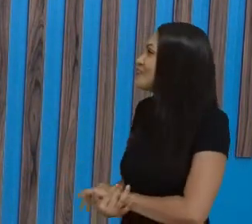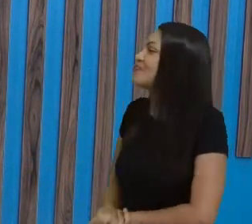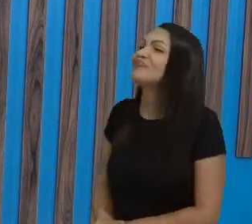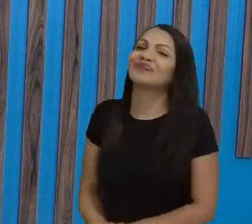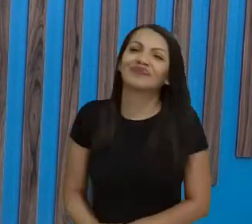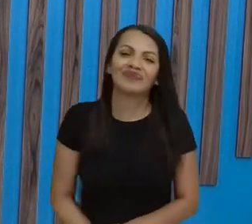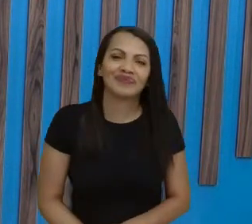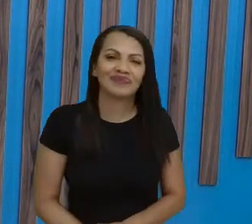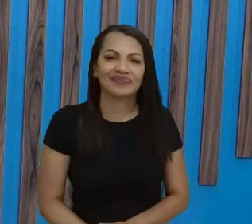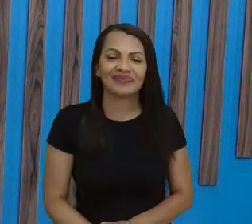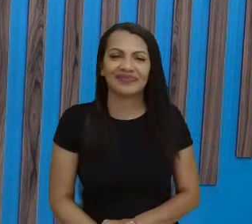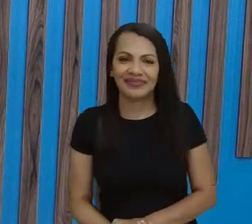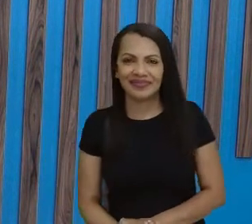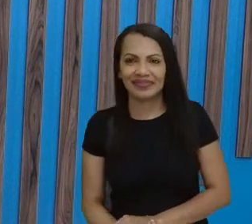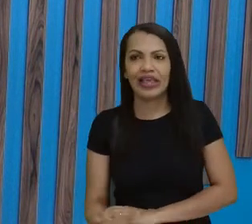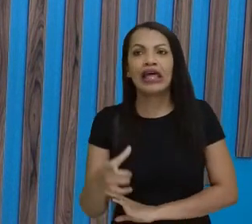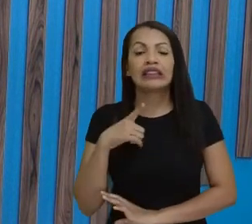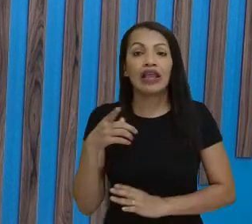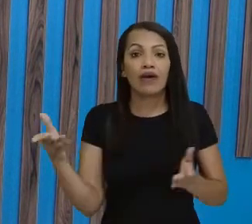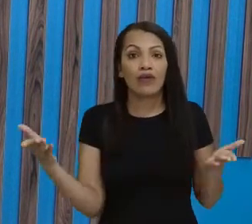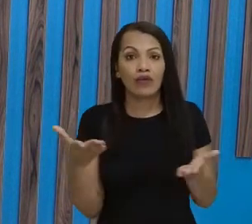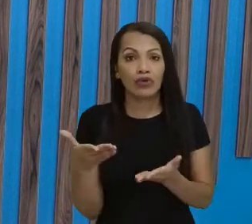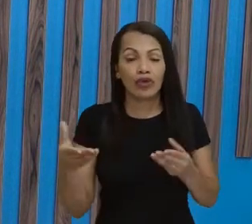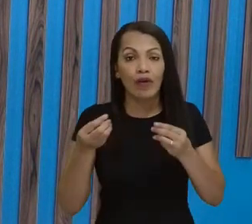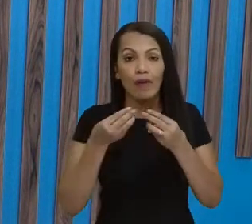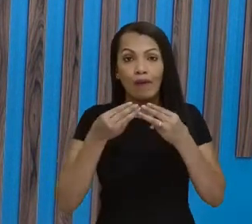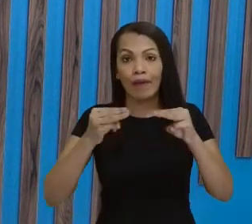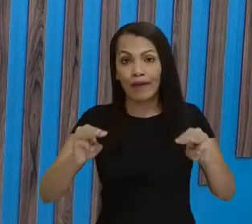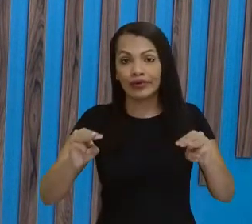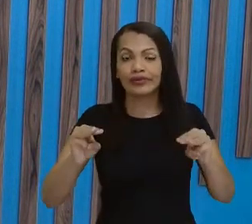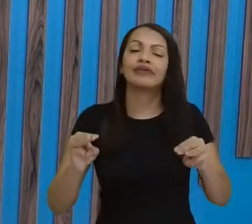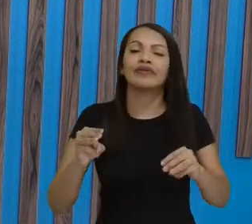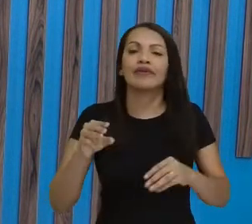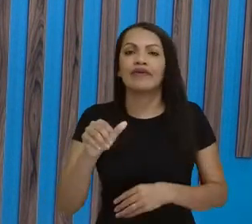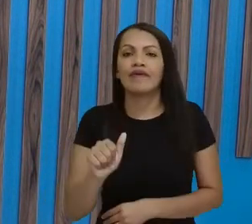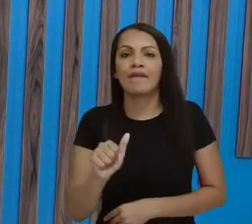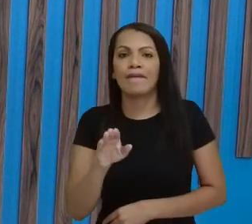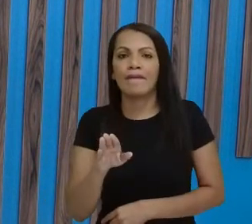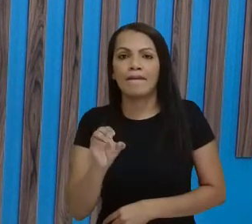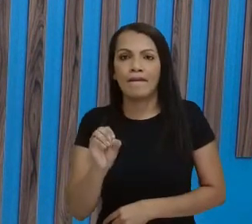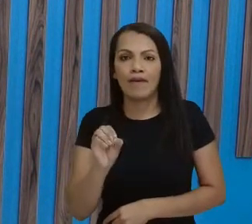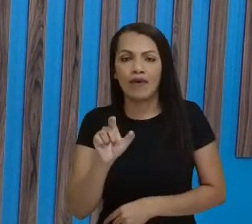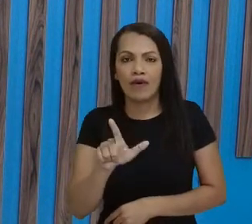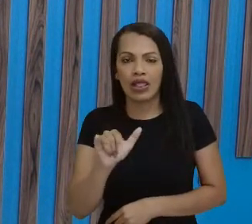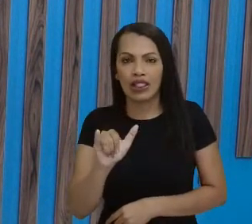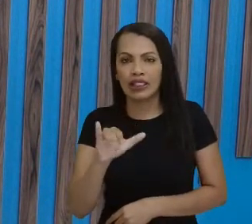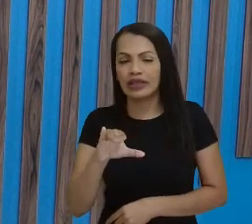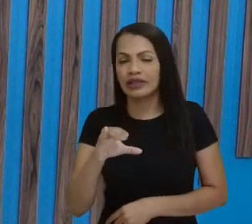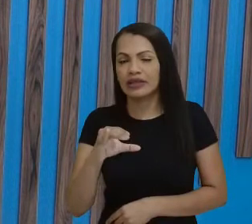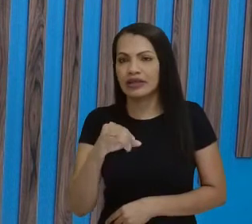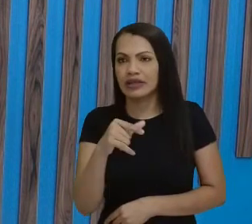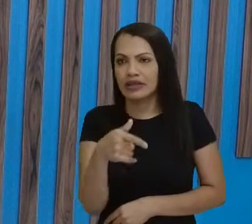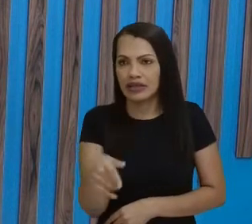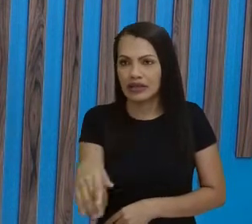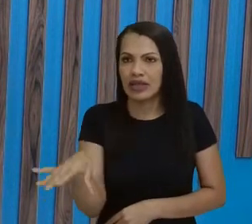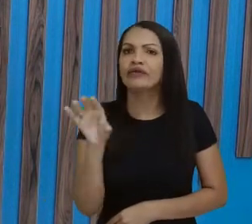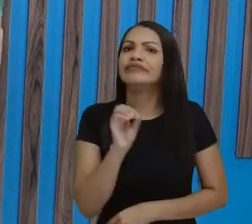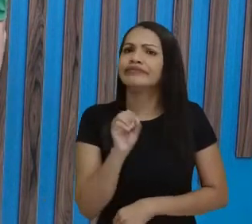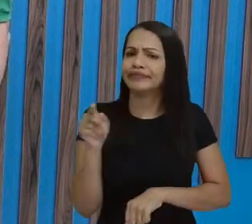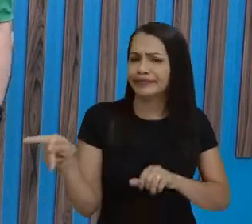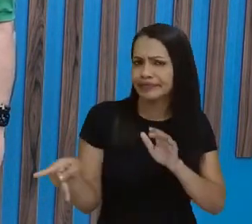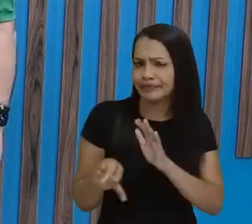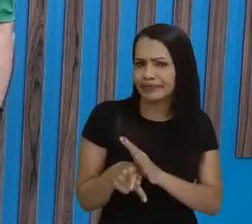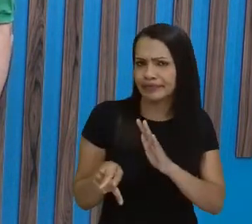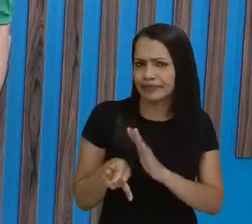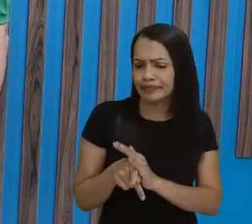o... Aqui, o Museu da Abolição, ó, que é um patrimônio tombado pelo IFANA, é o Instituto do Patrimônio Histórico